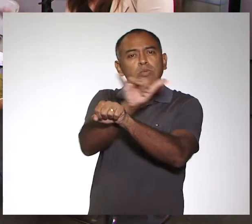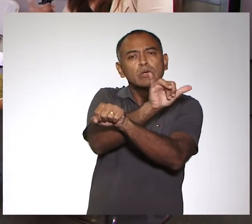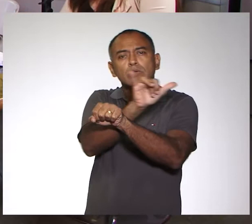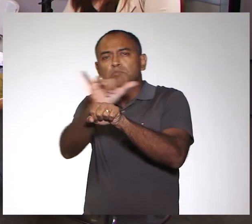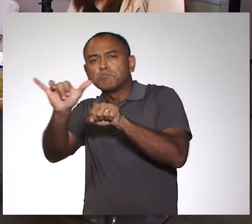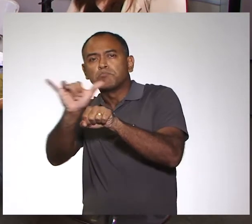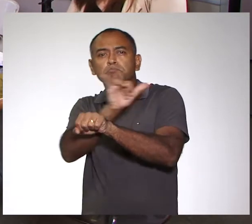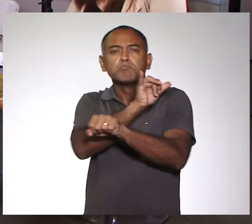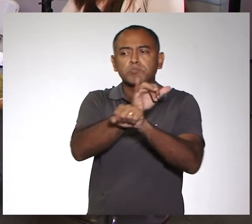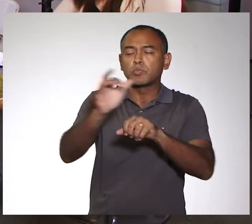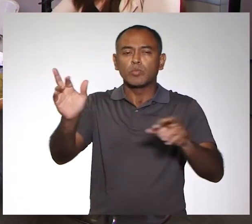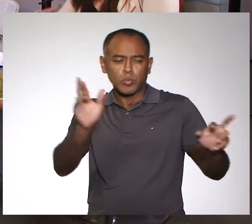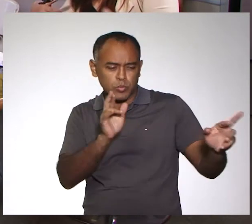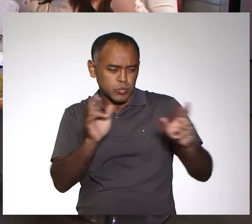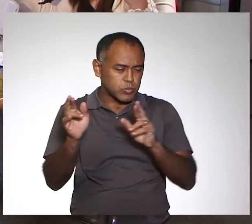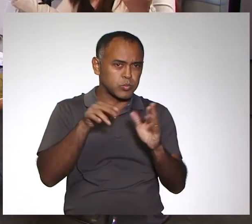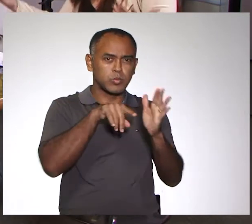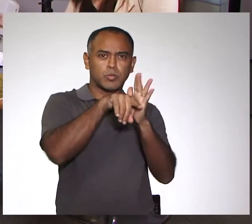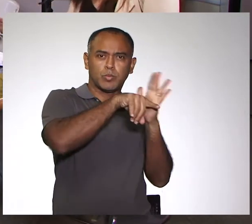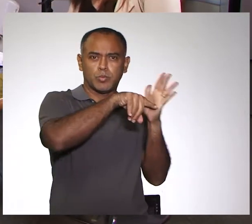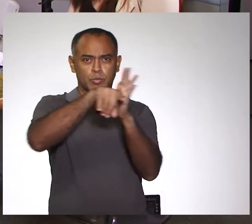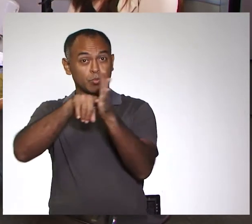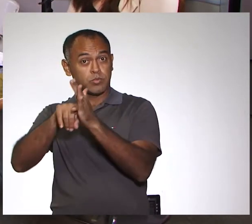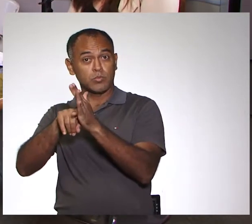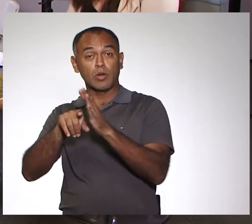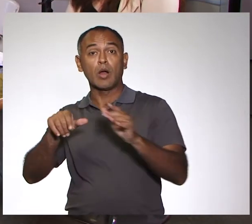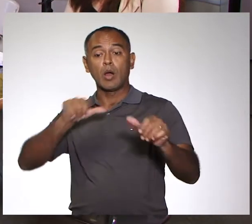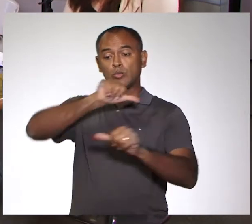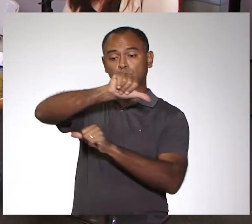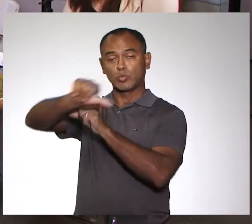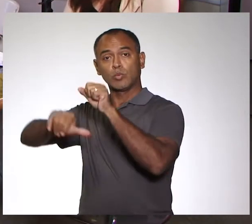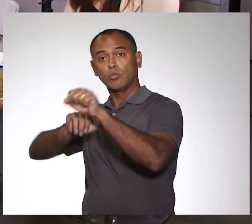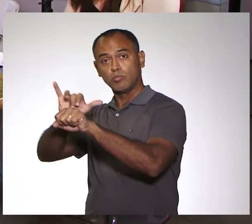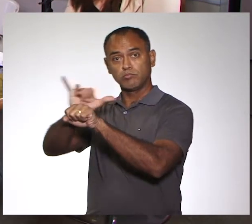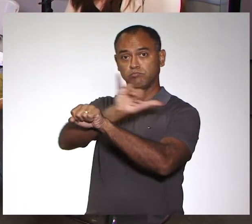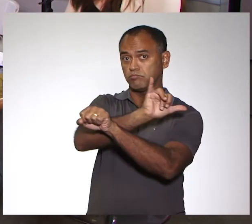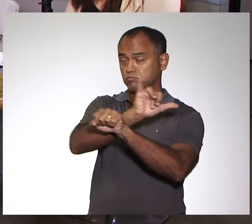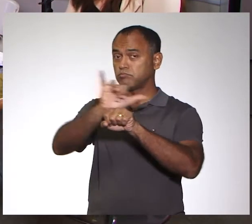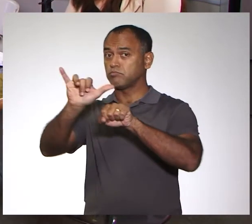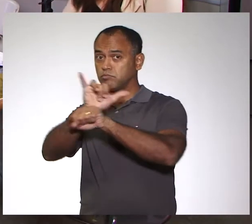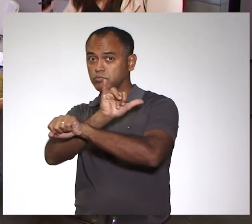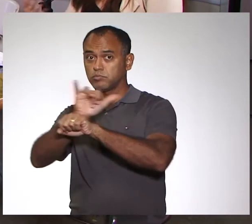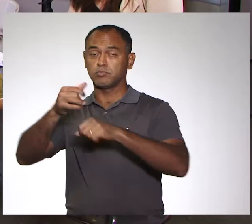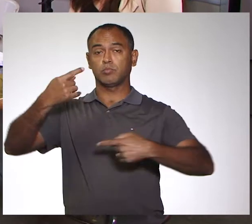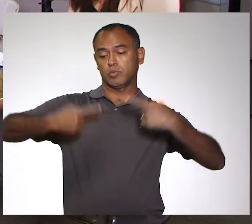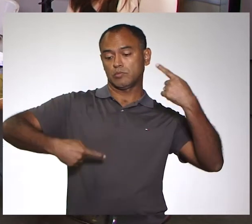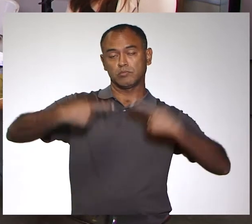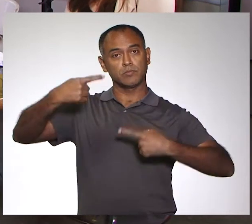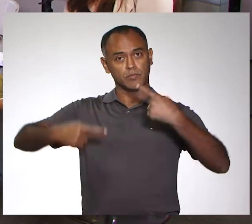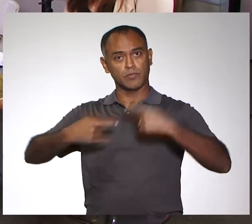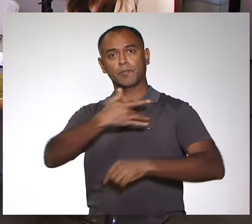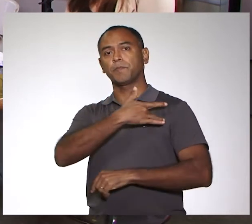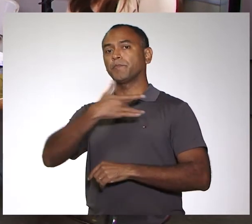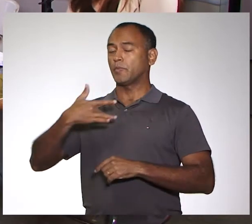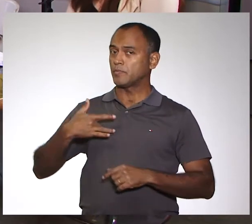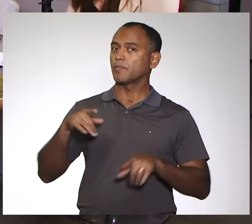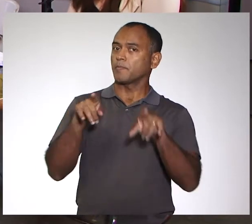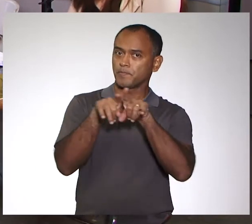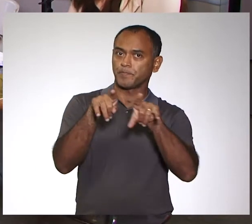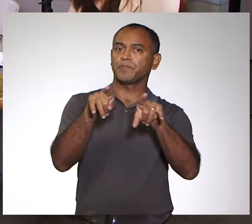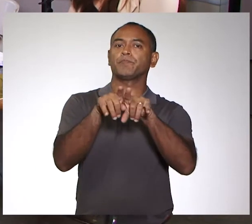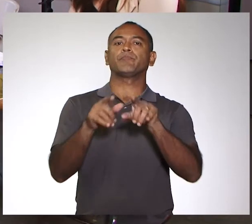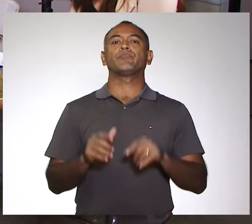estratégias, dependendo do resultado. Vamos tentar propor novas estratégias de políticas de saúde.